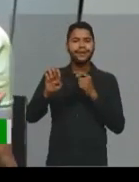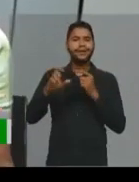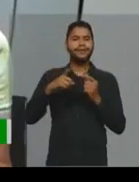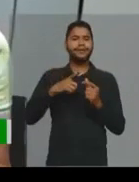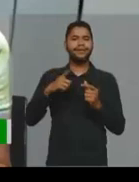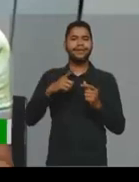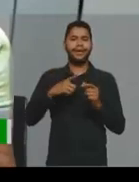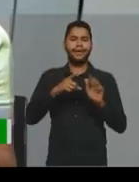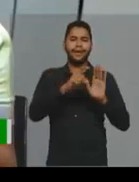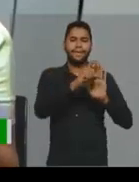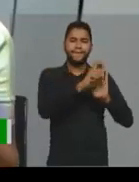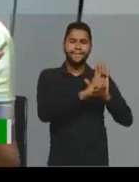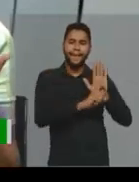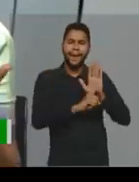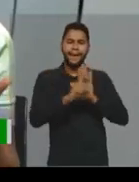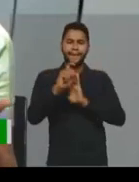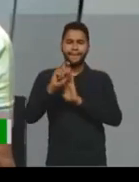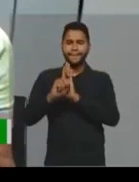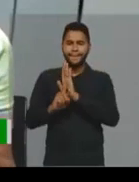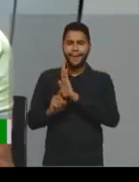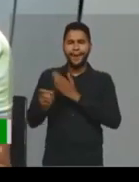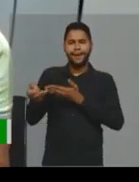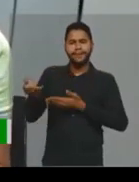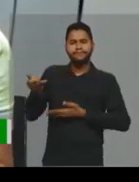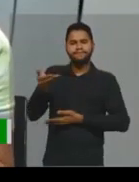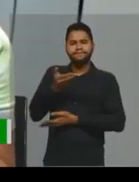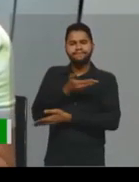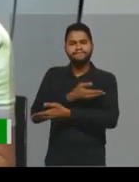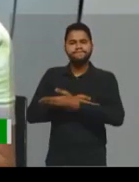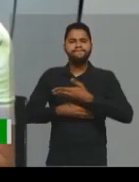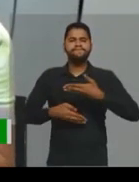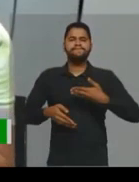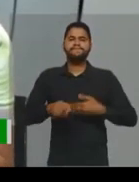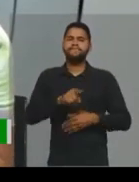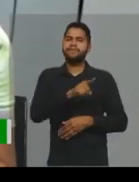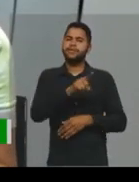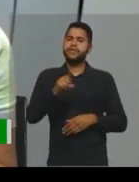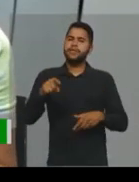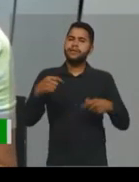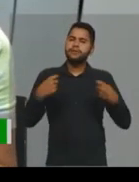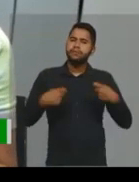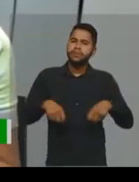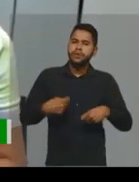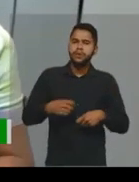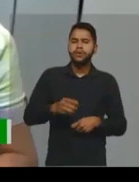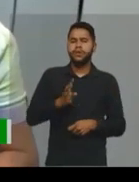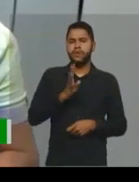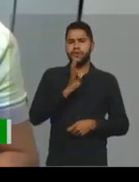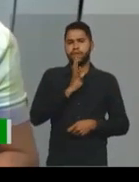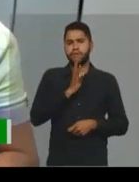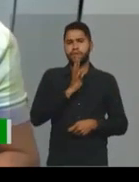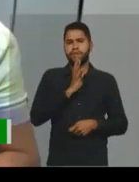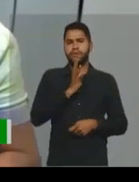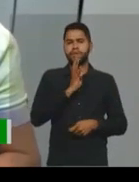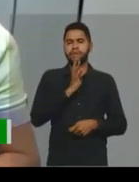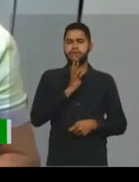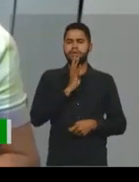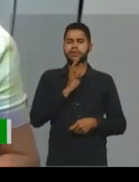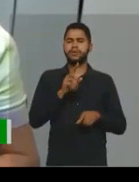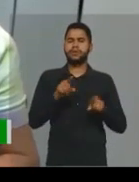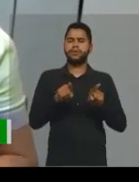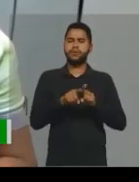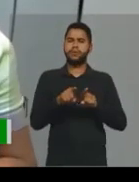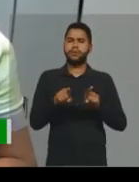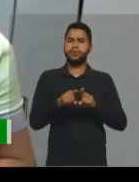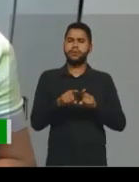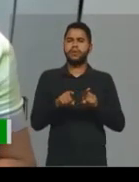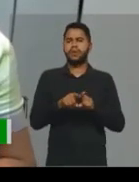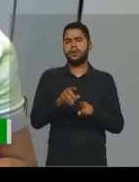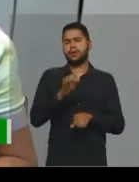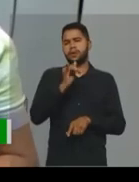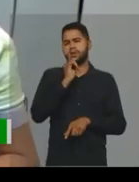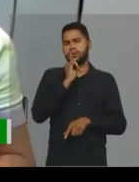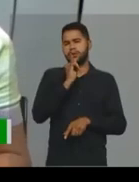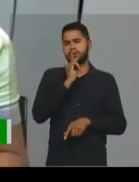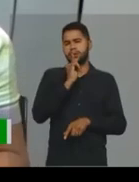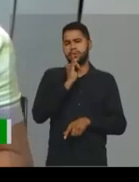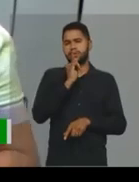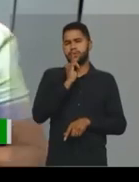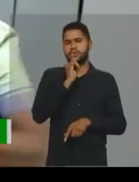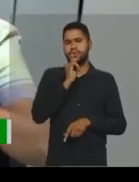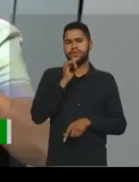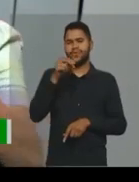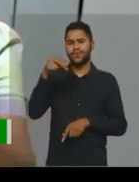intertextualidade que você precisa conhecer, né? Eu dei até exemplos da